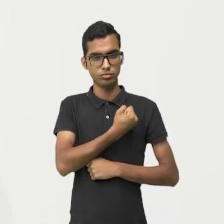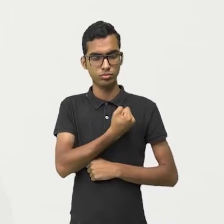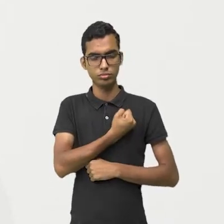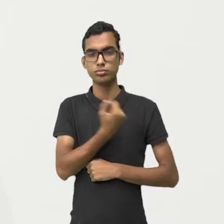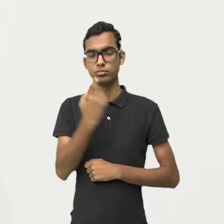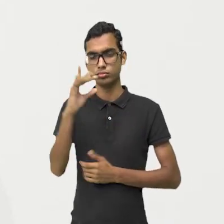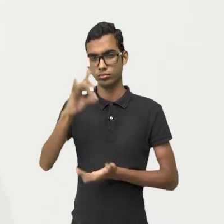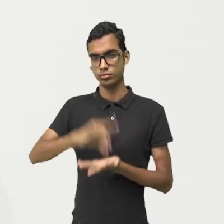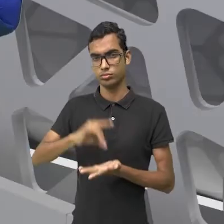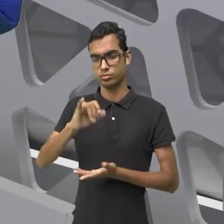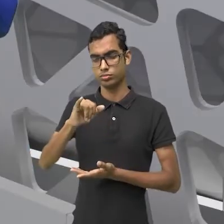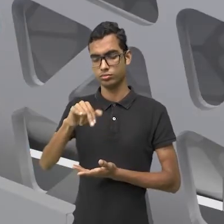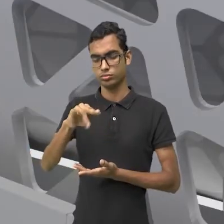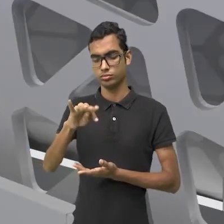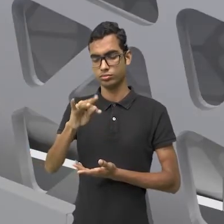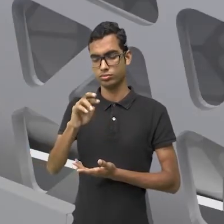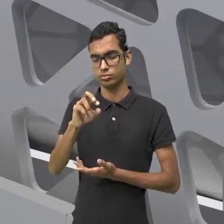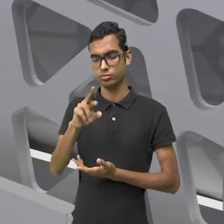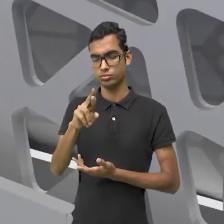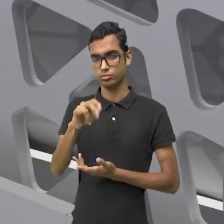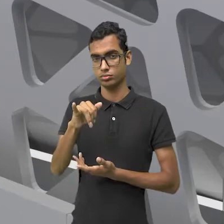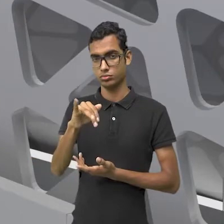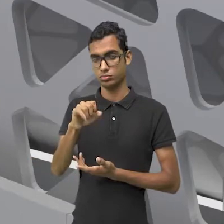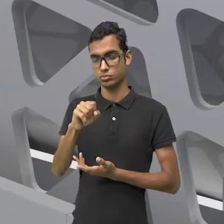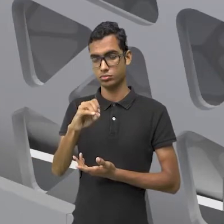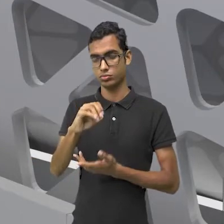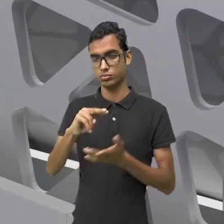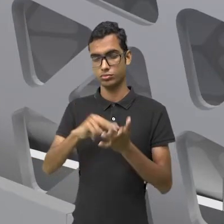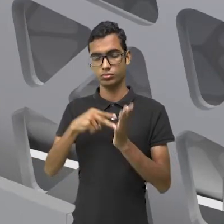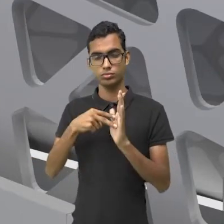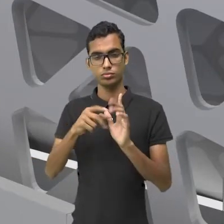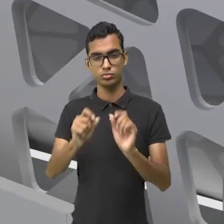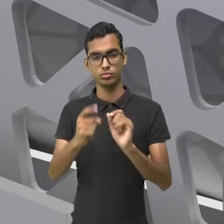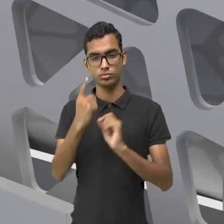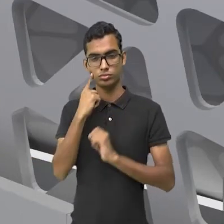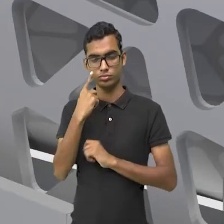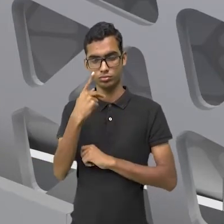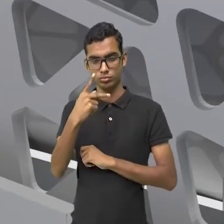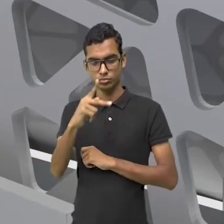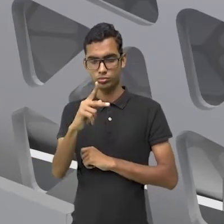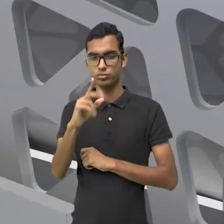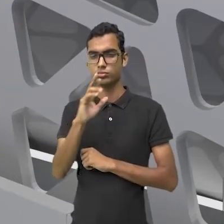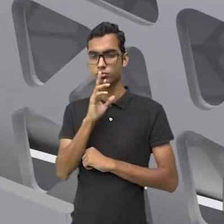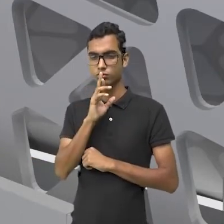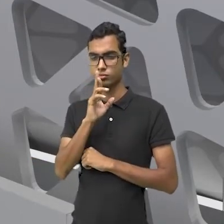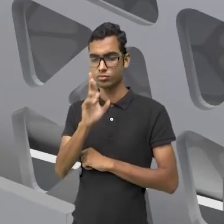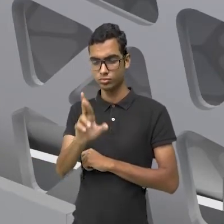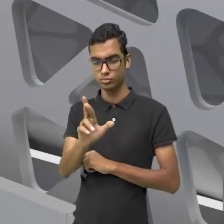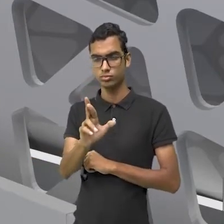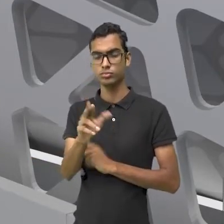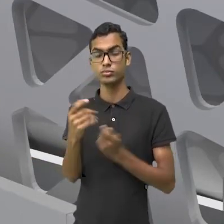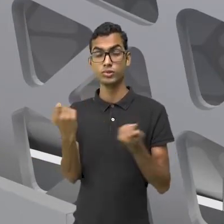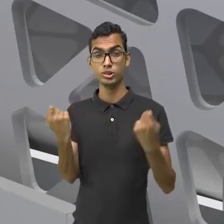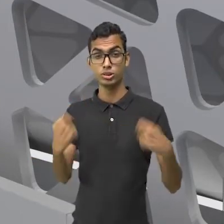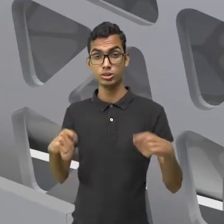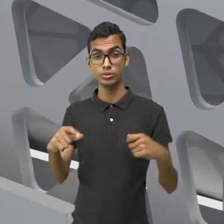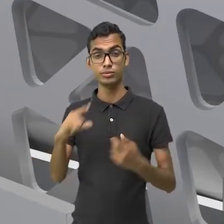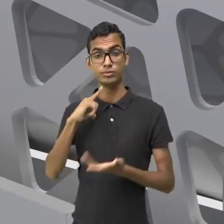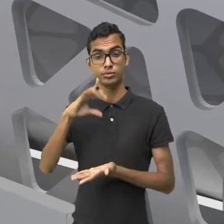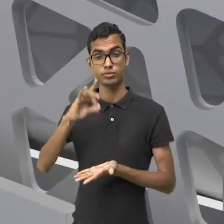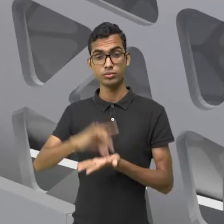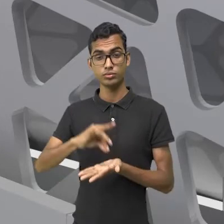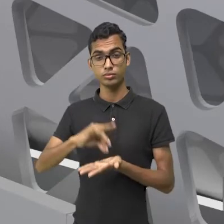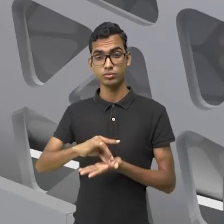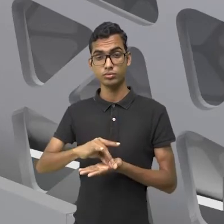inteiros. Então, significa que a tua solução, ela tem que